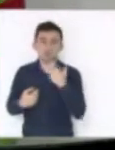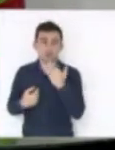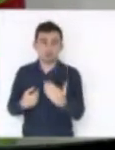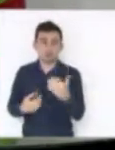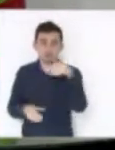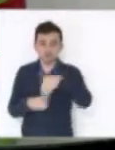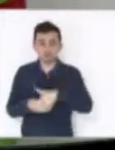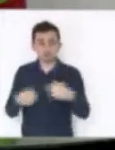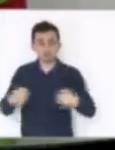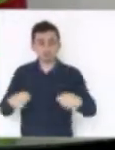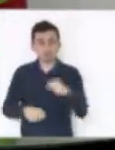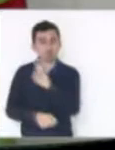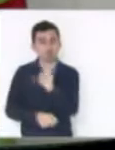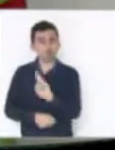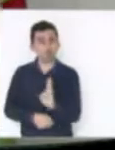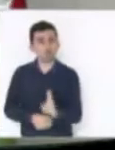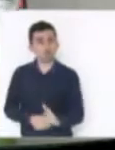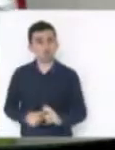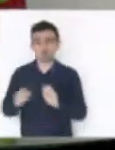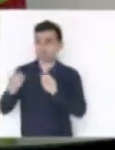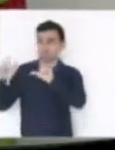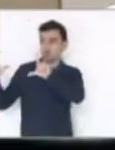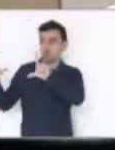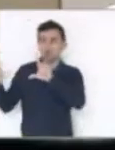seja nominal em painel. Obrigada.